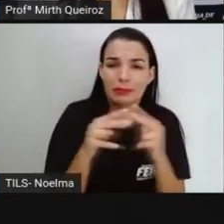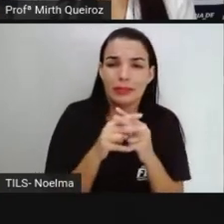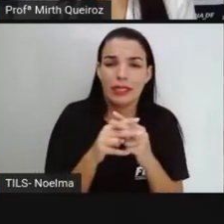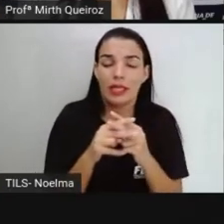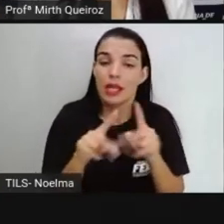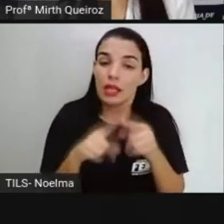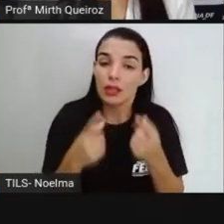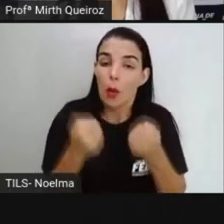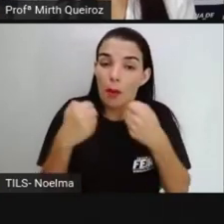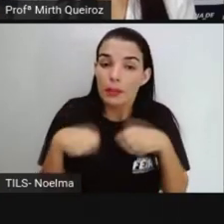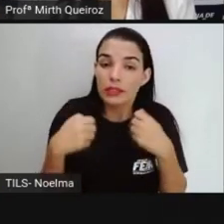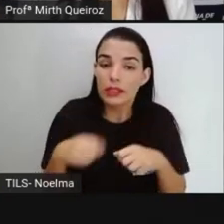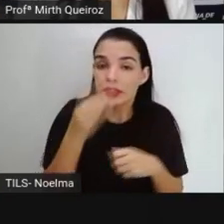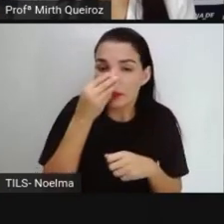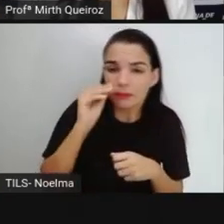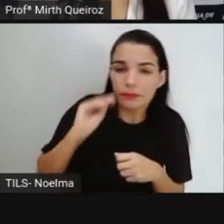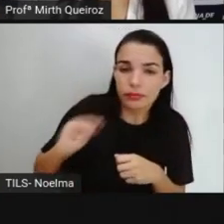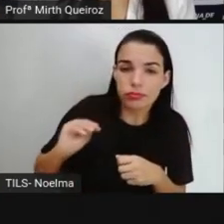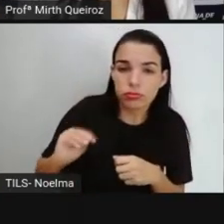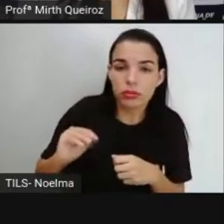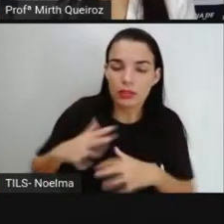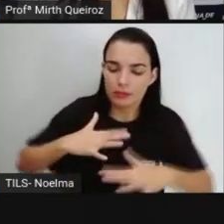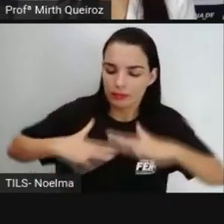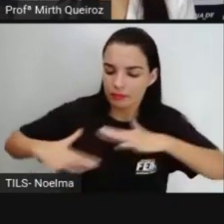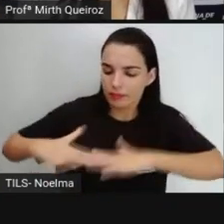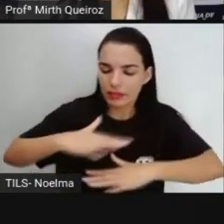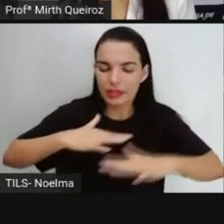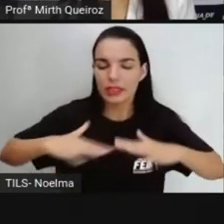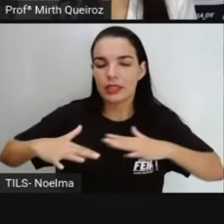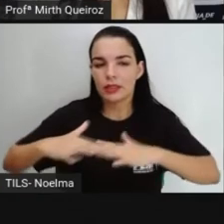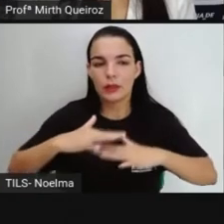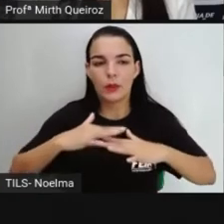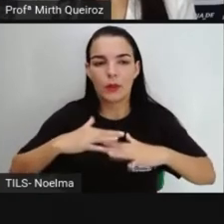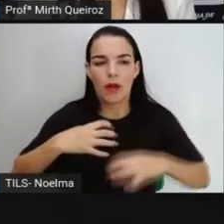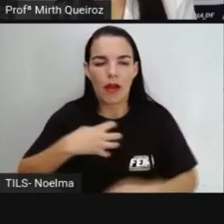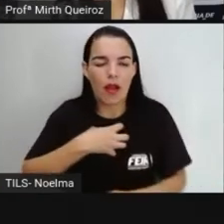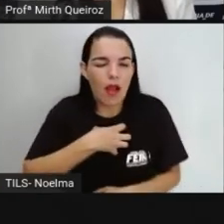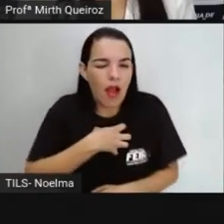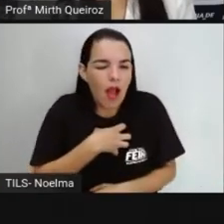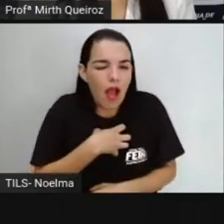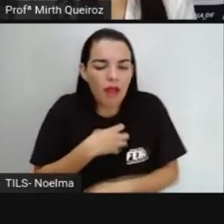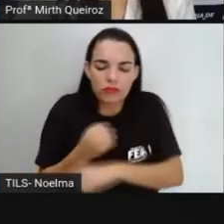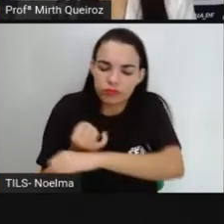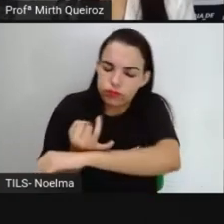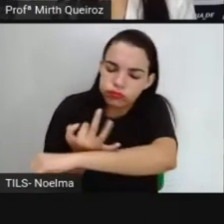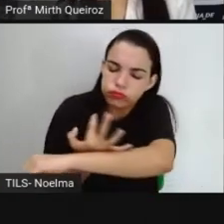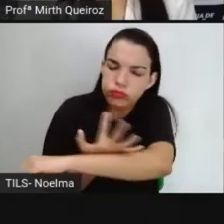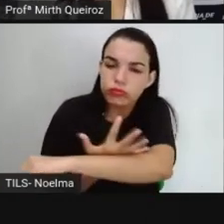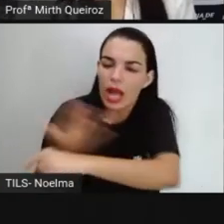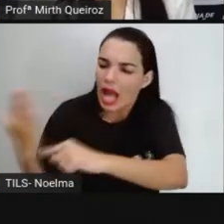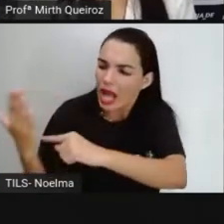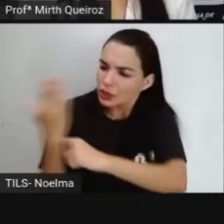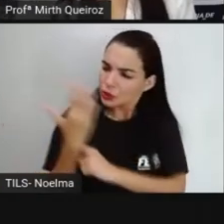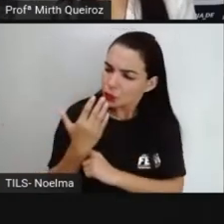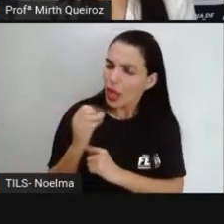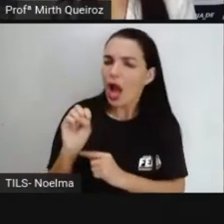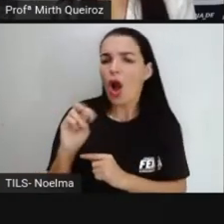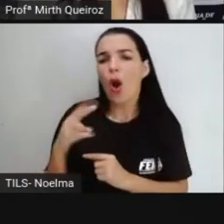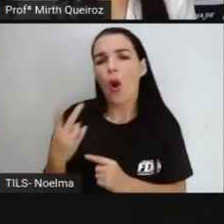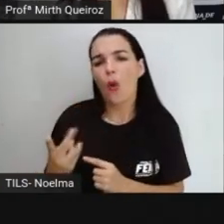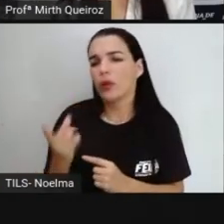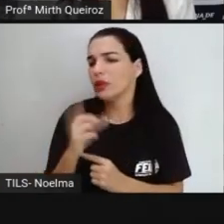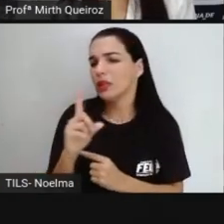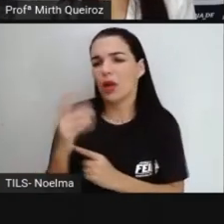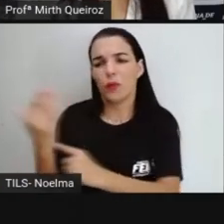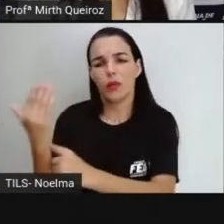resiliência emocional Que perpassa por compreender Em que medida essas emoções Nos ajudam Ou nos atrapalham No